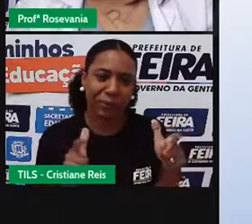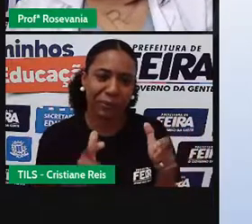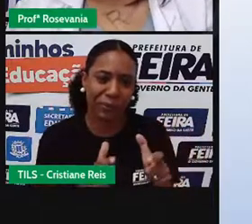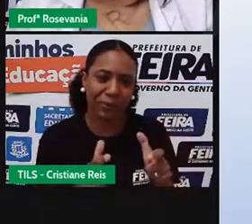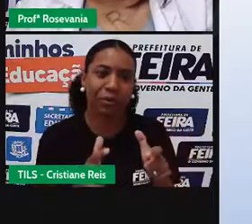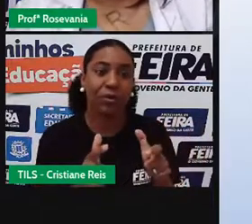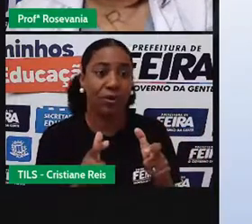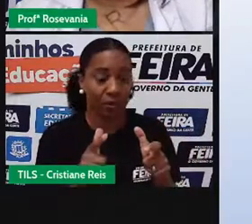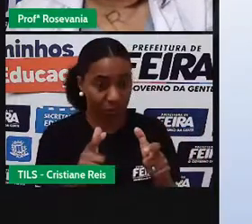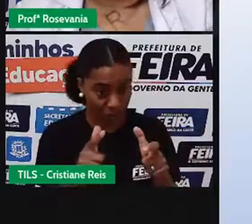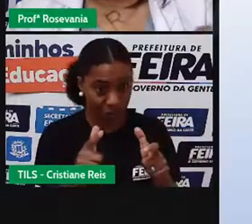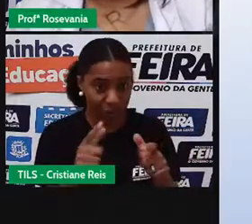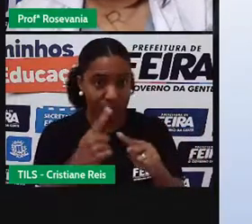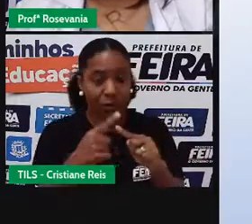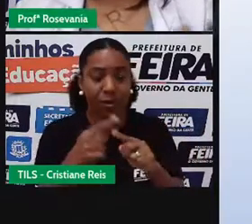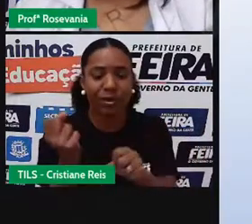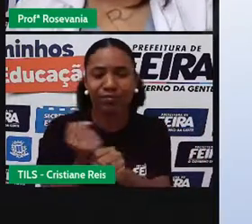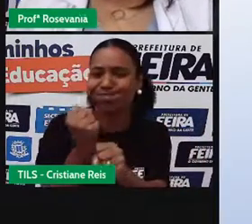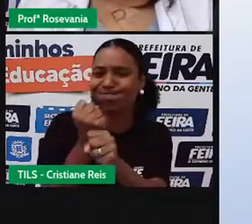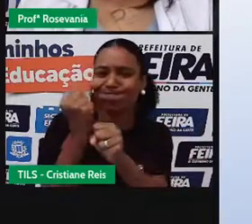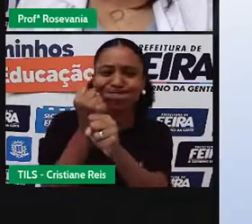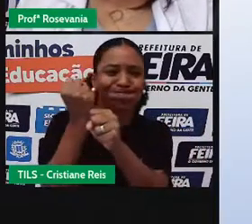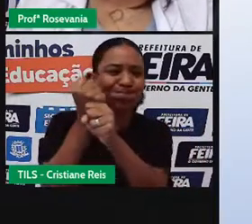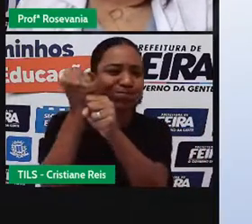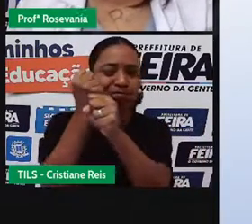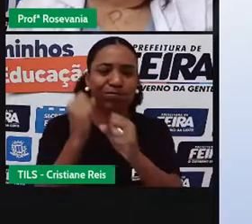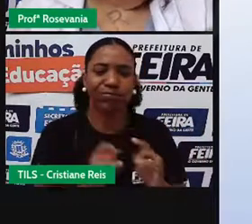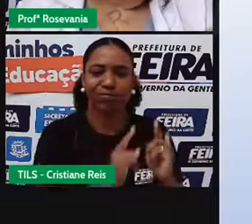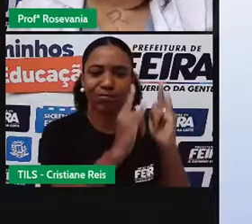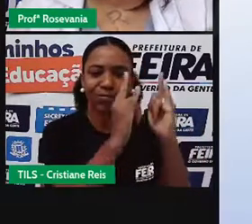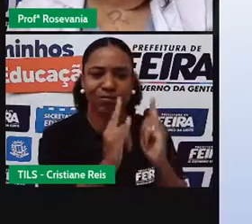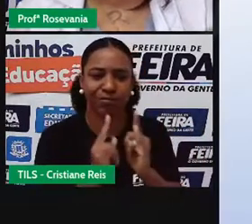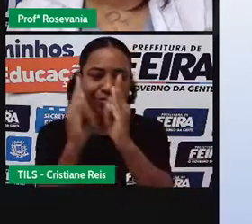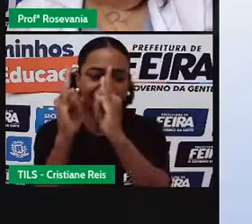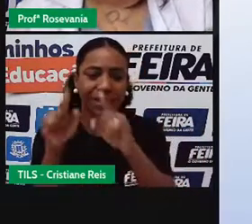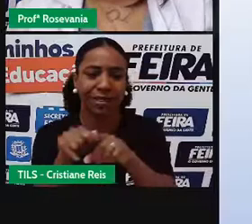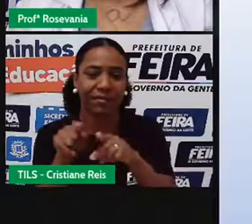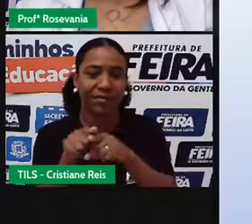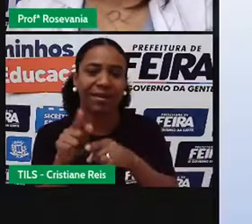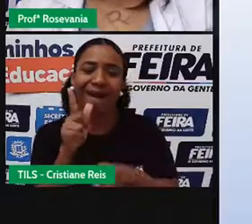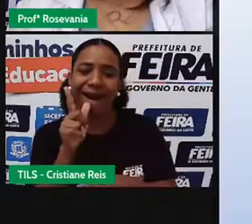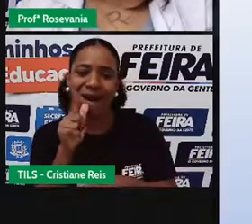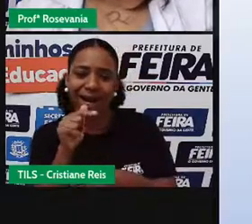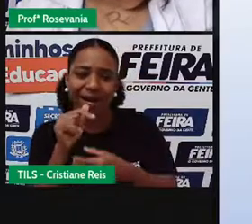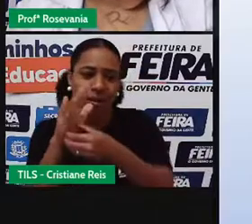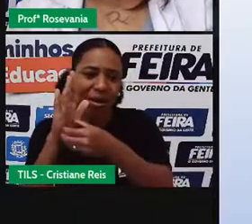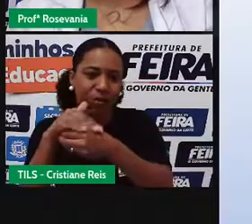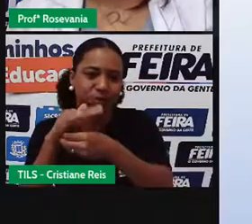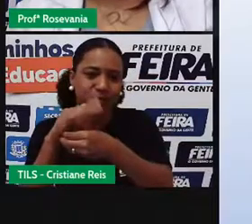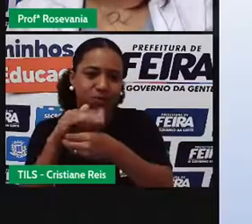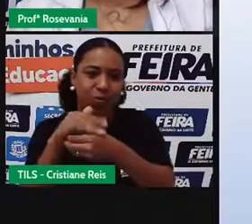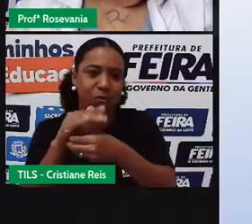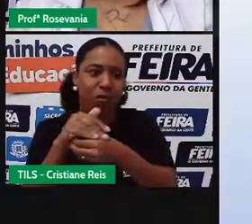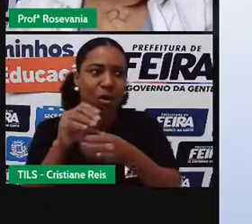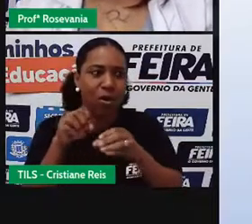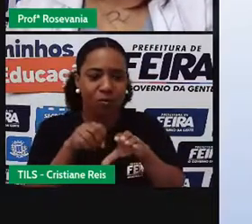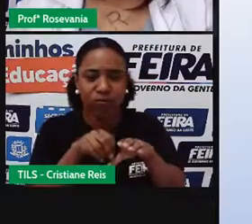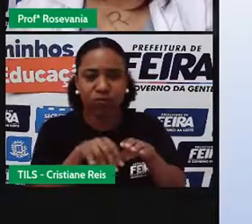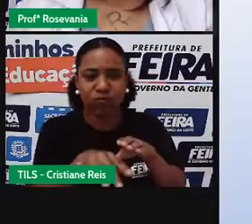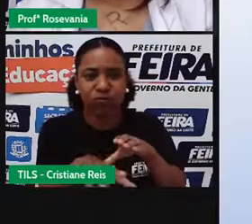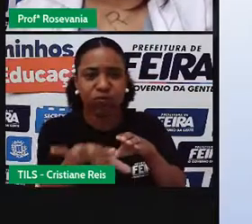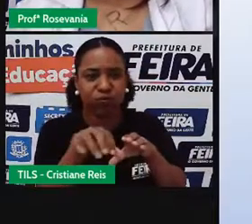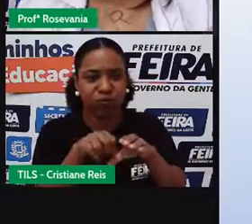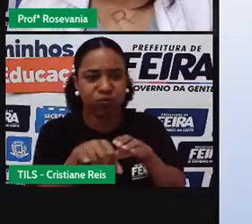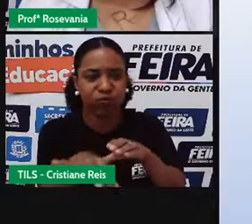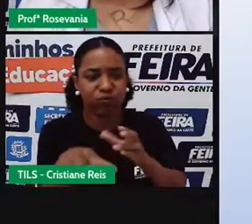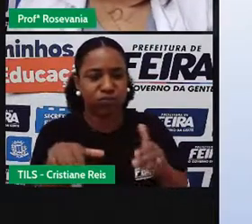e a falta de um tratamento, né, desses esgotos, todos esses rios recebem os esgotos urbanos. E o